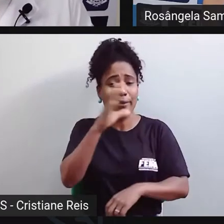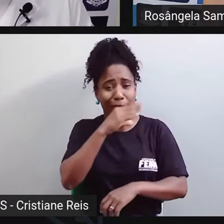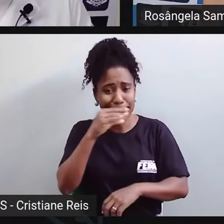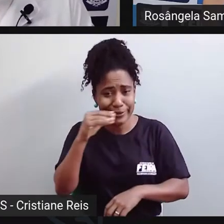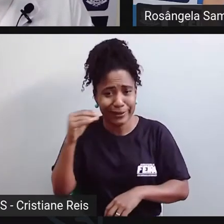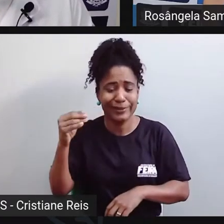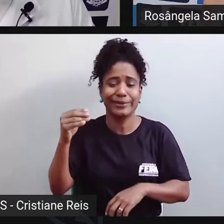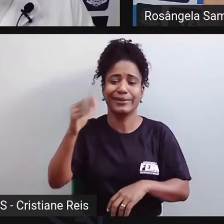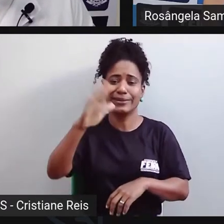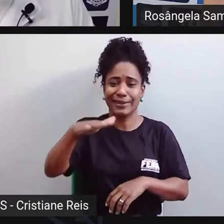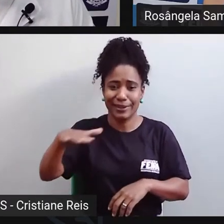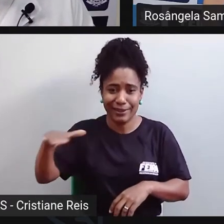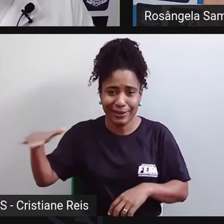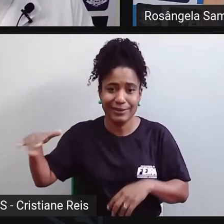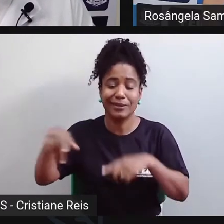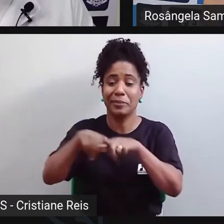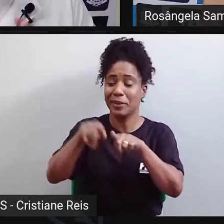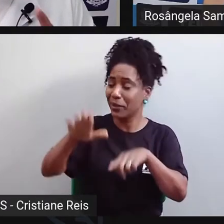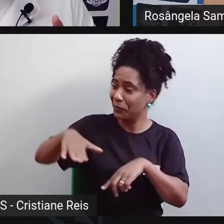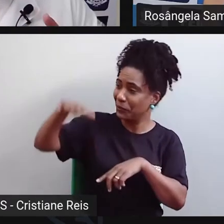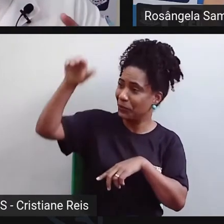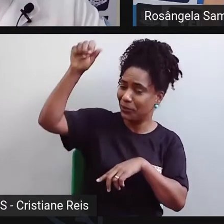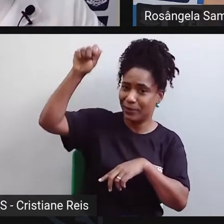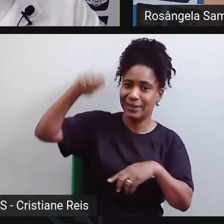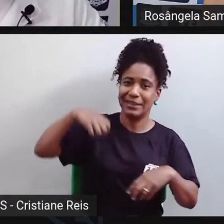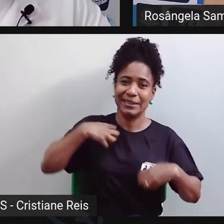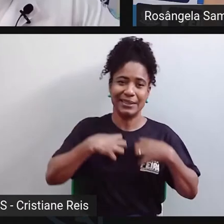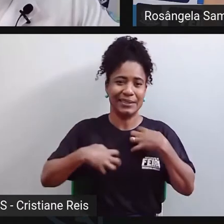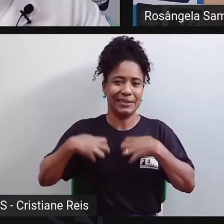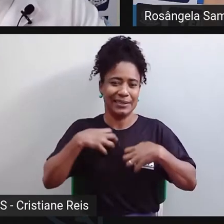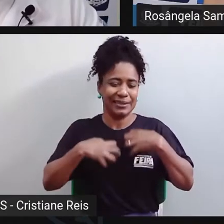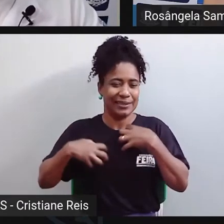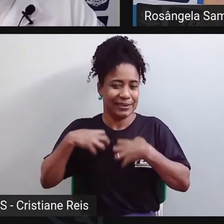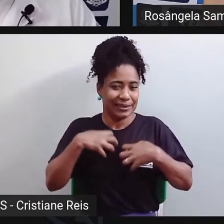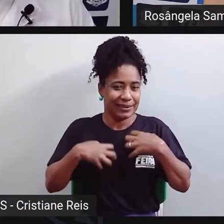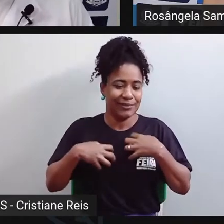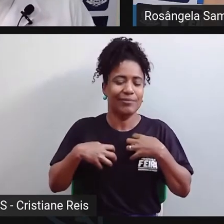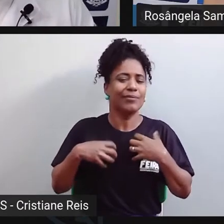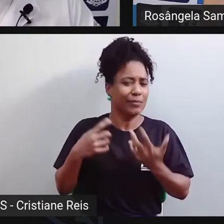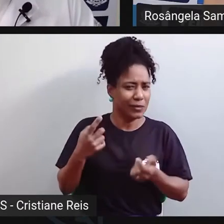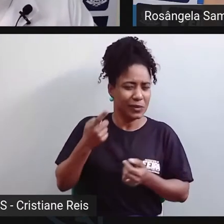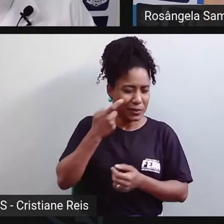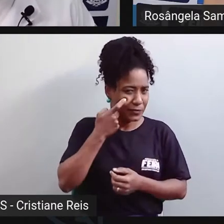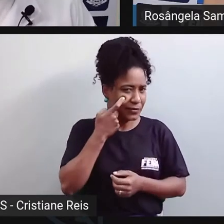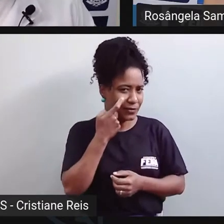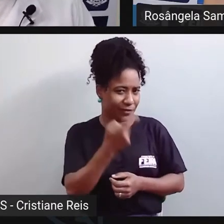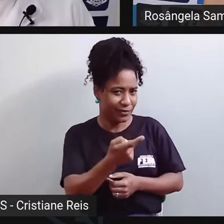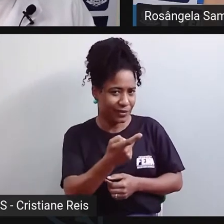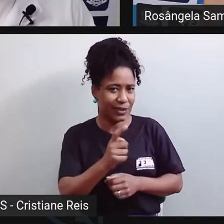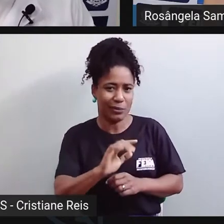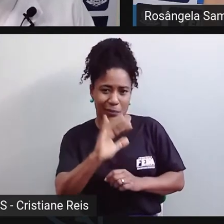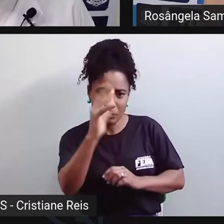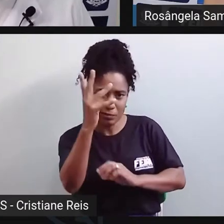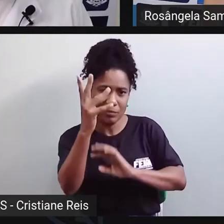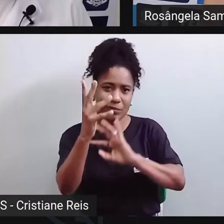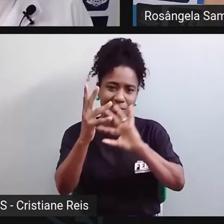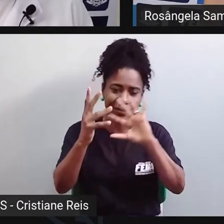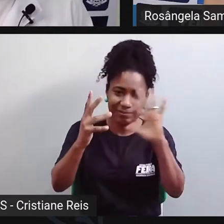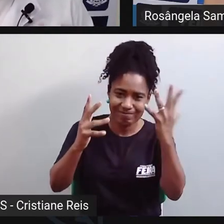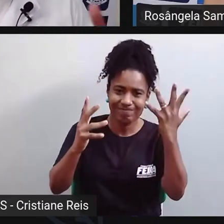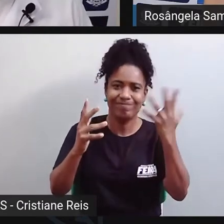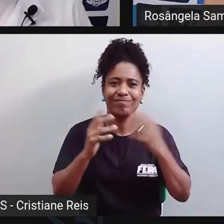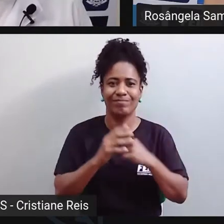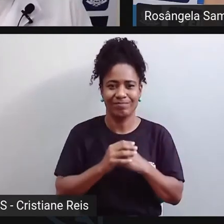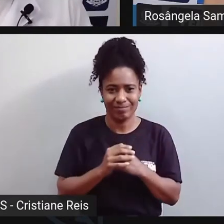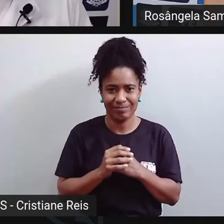para os adultos. Você enxerga essa relação em número de casos, em relatos,